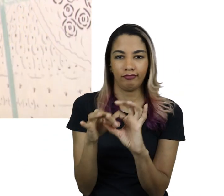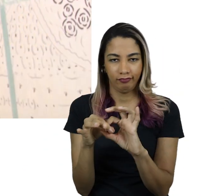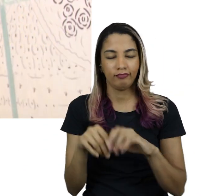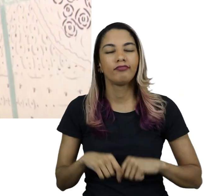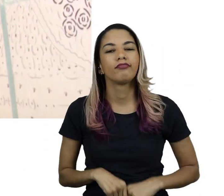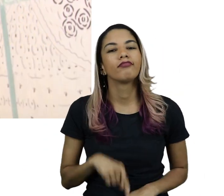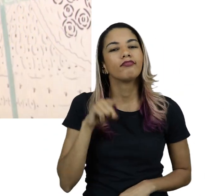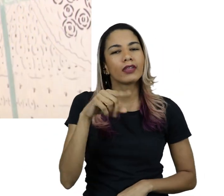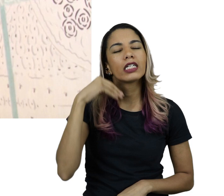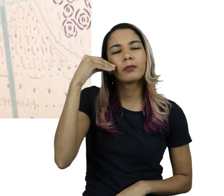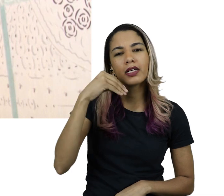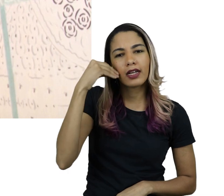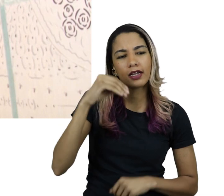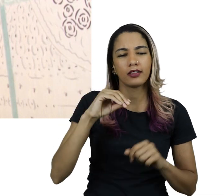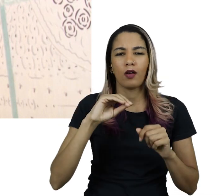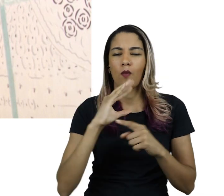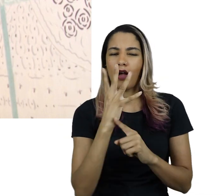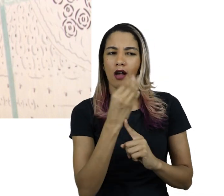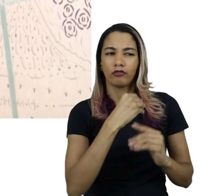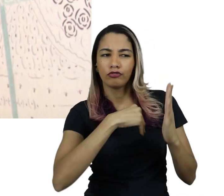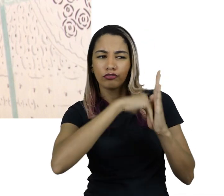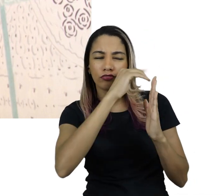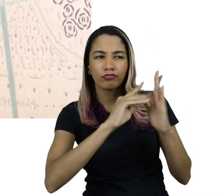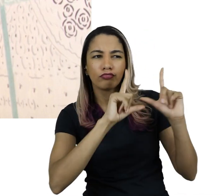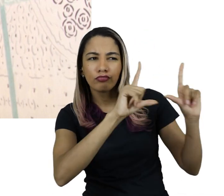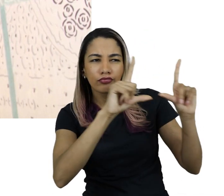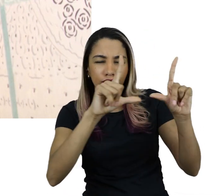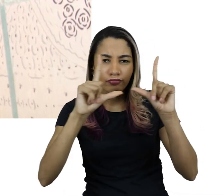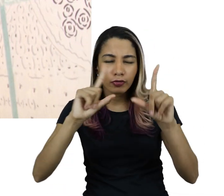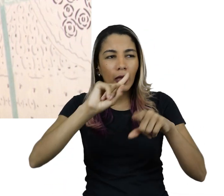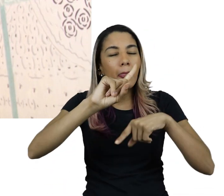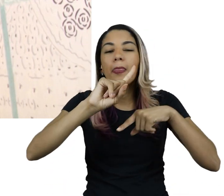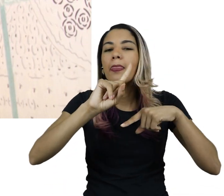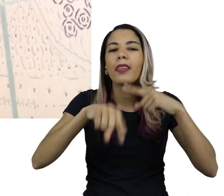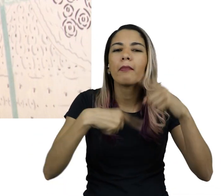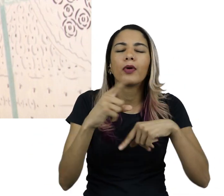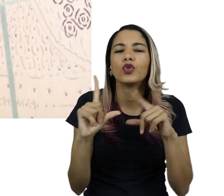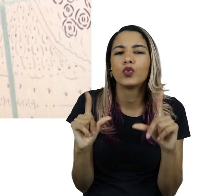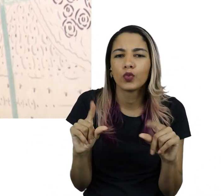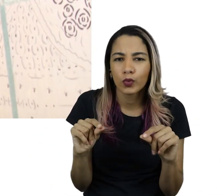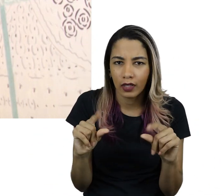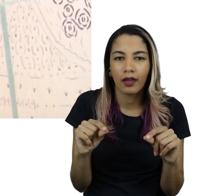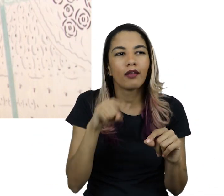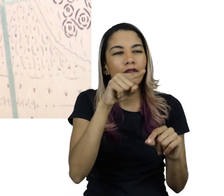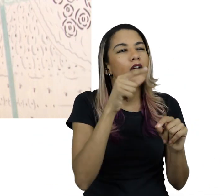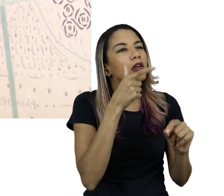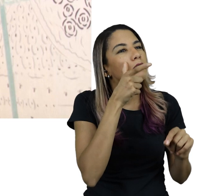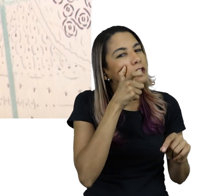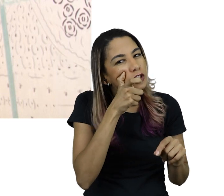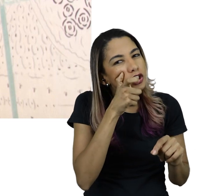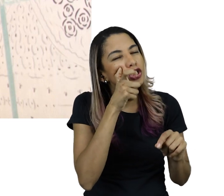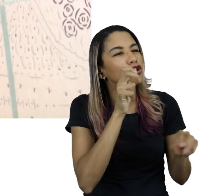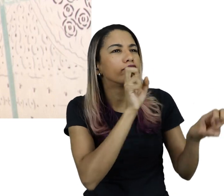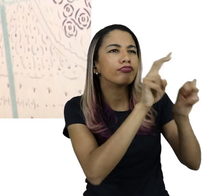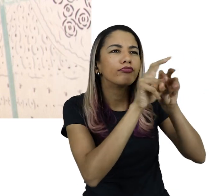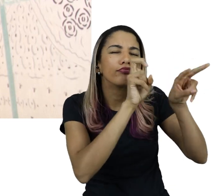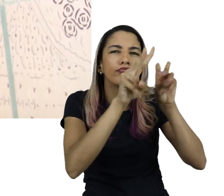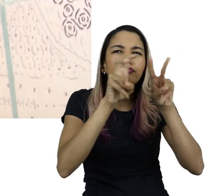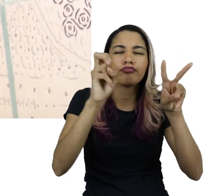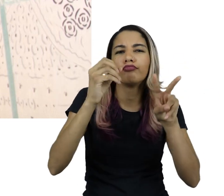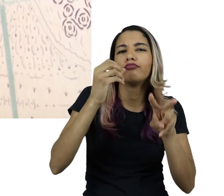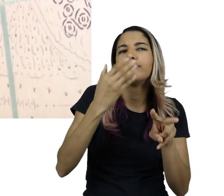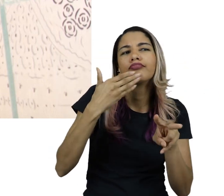Depois da experiência no acervo com a obra de arte, os grupos são convidados a participar de uma atividade plástica,